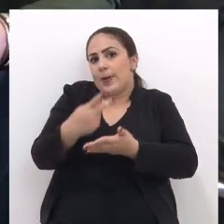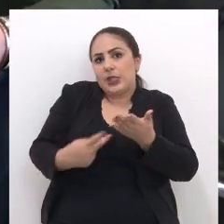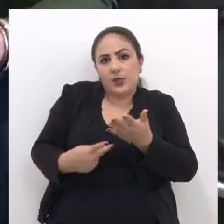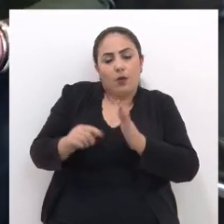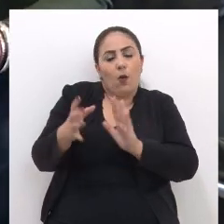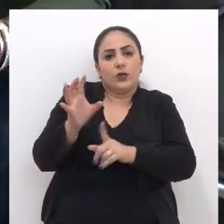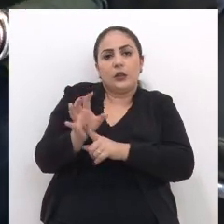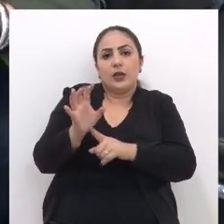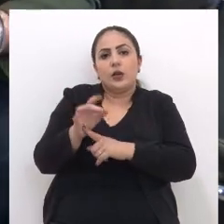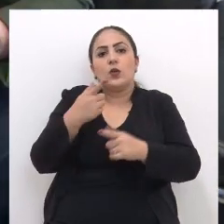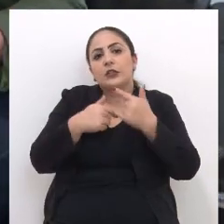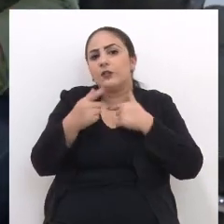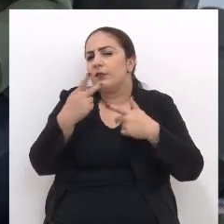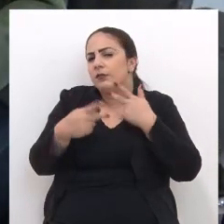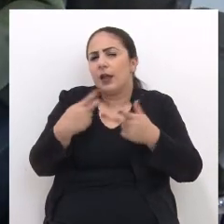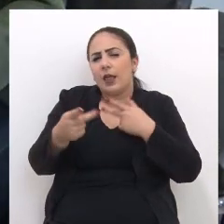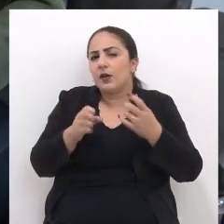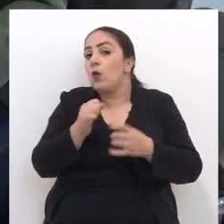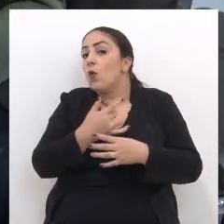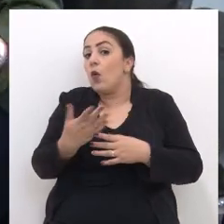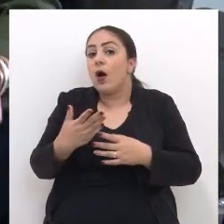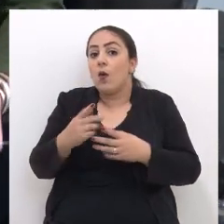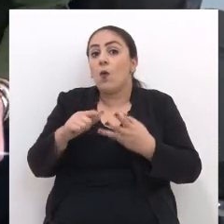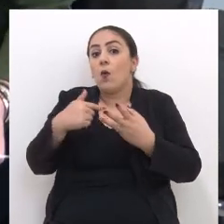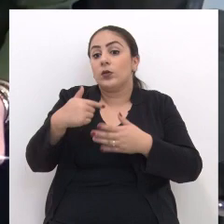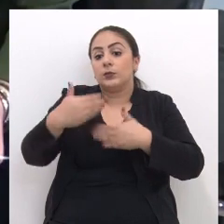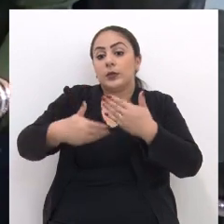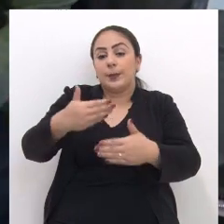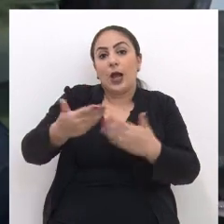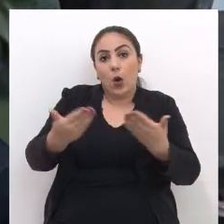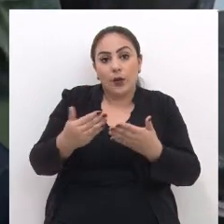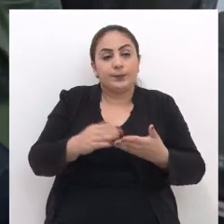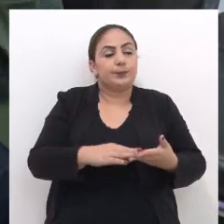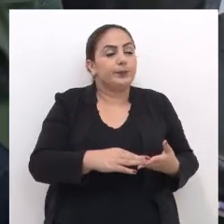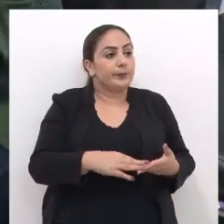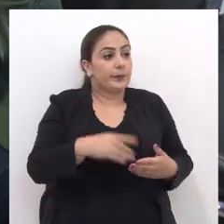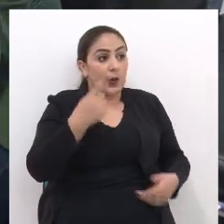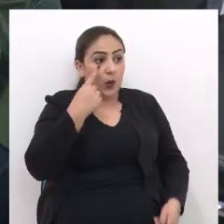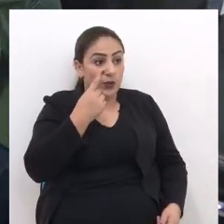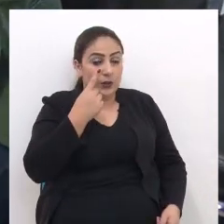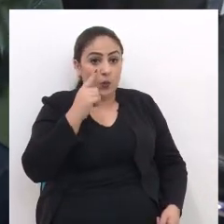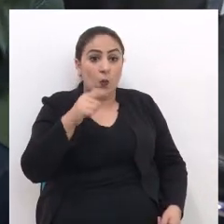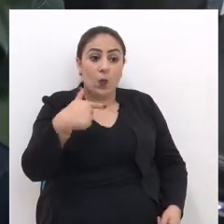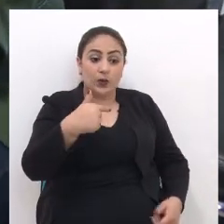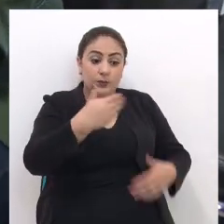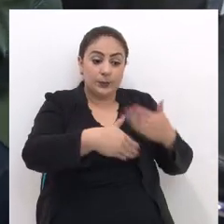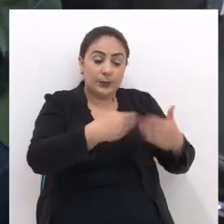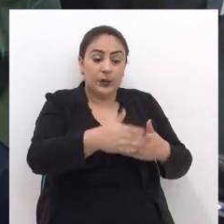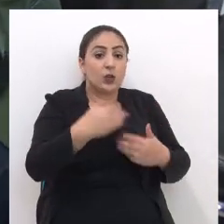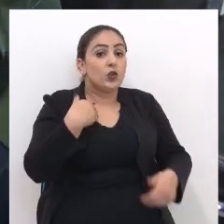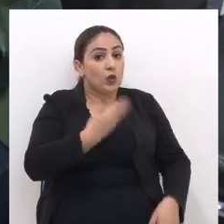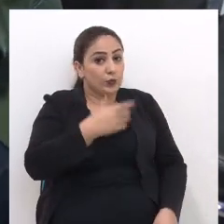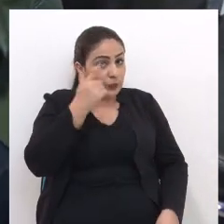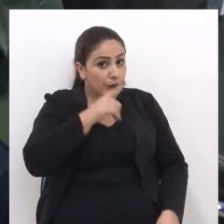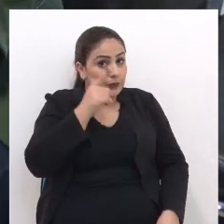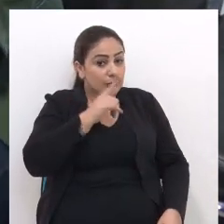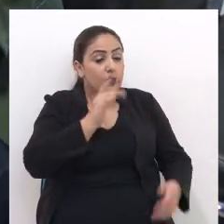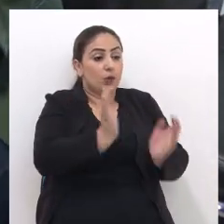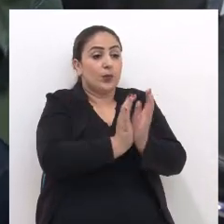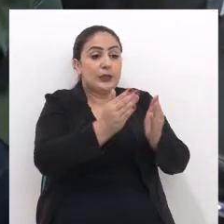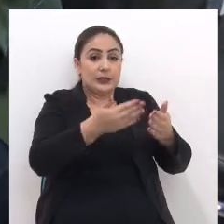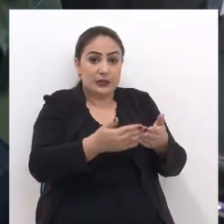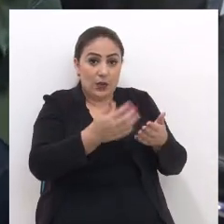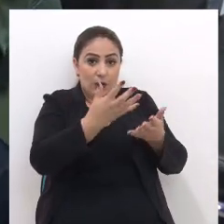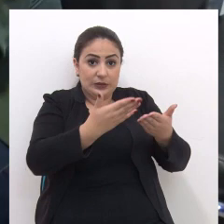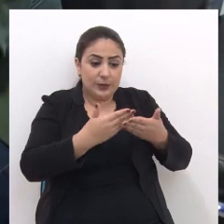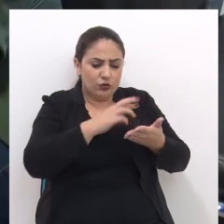com parecer contrário Então eu gostaria Que o senhor comentasse Qual é o próximo passo A partir de agora Olha o próximo passo Nós conseguimos Na comissão